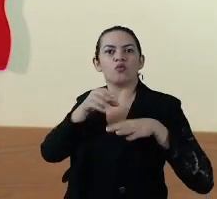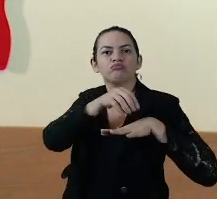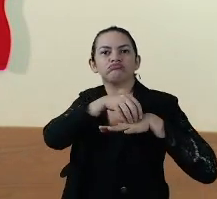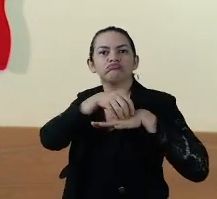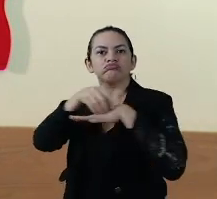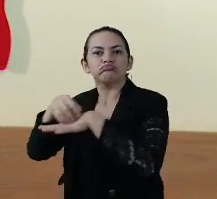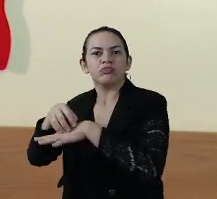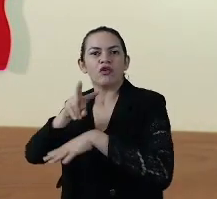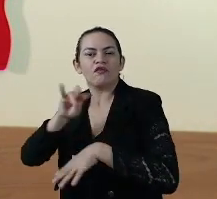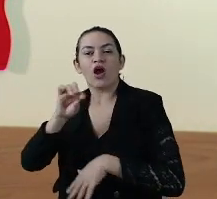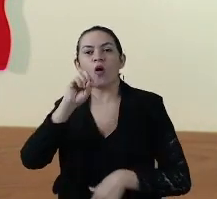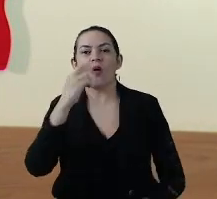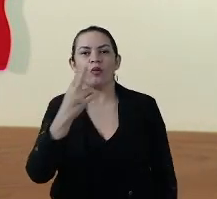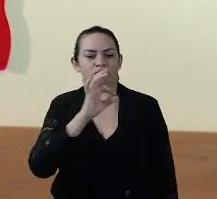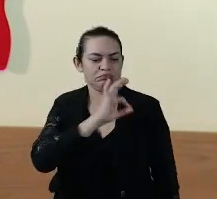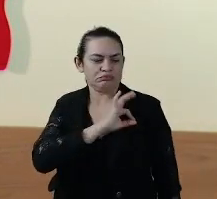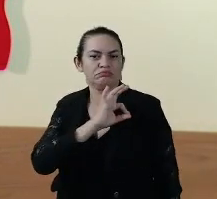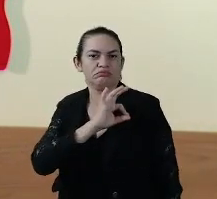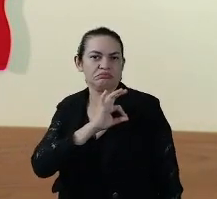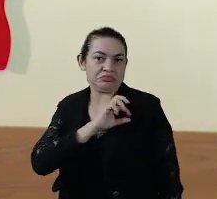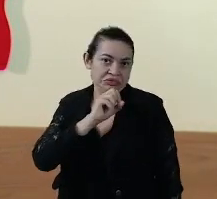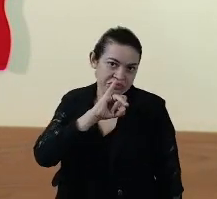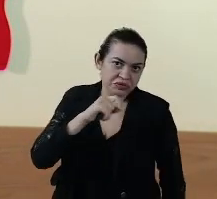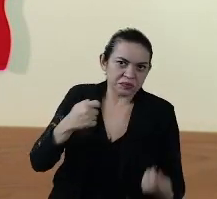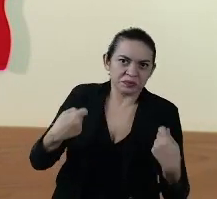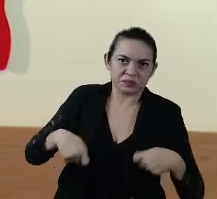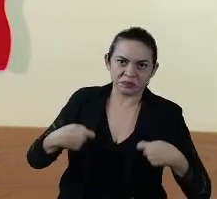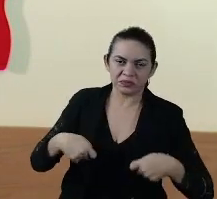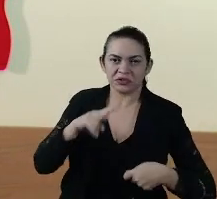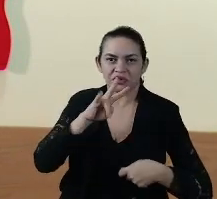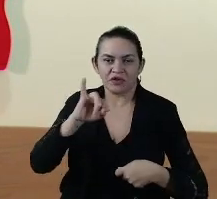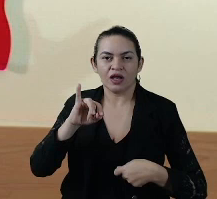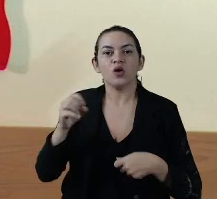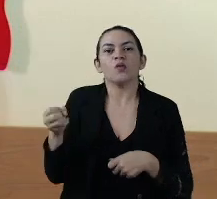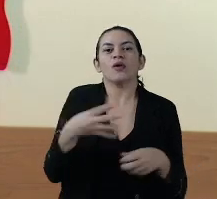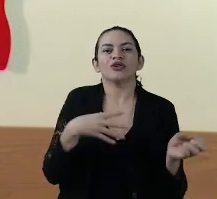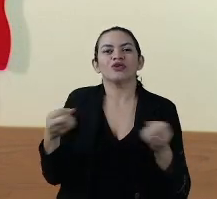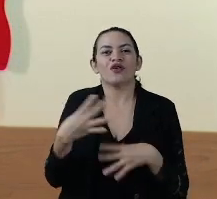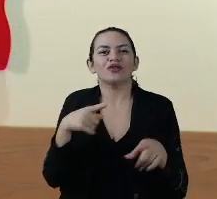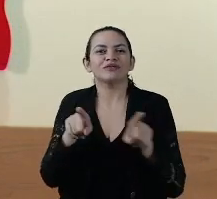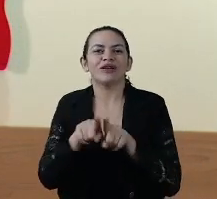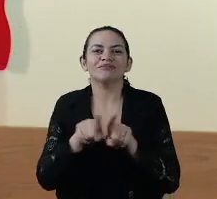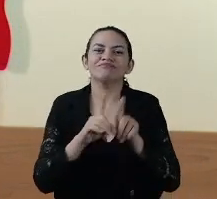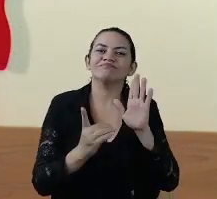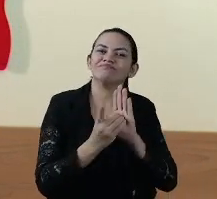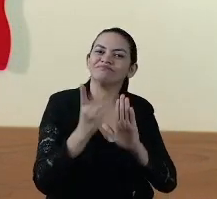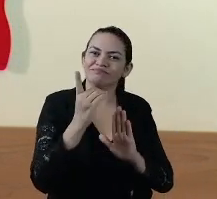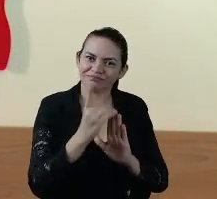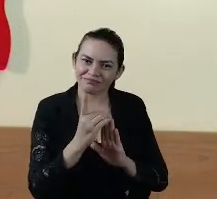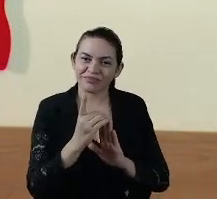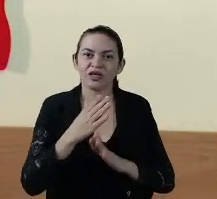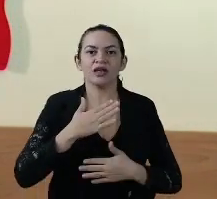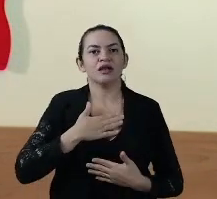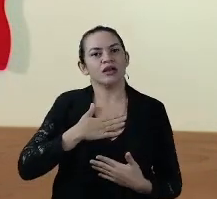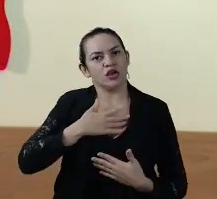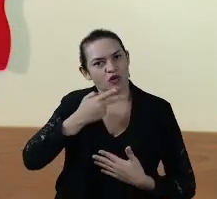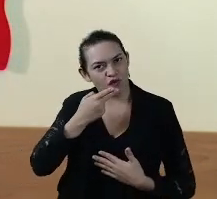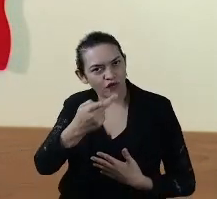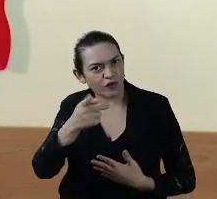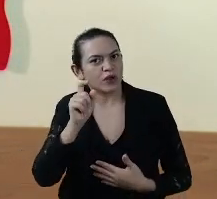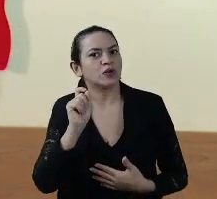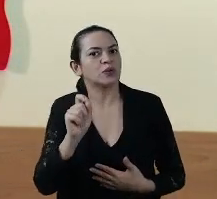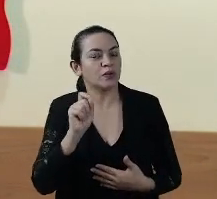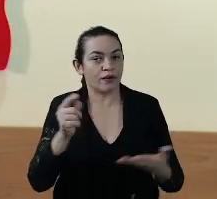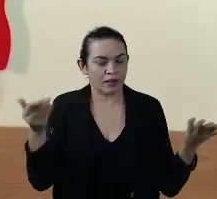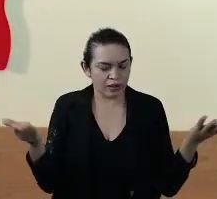da polícia militar, quando necessário, com uma novidade também do decreto. Eu determino